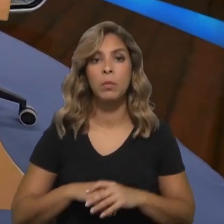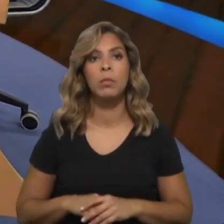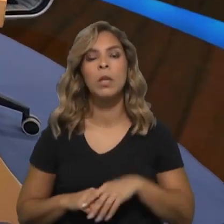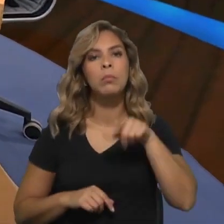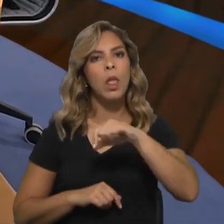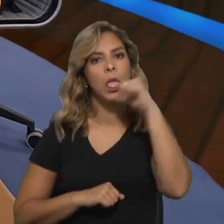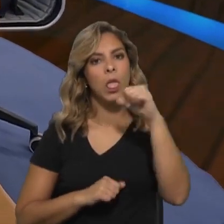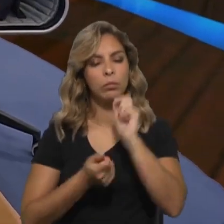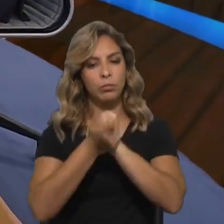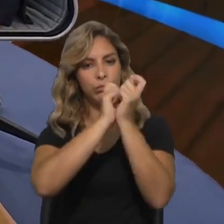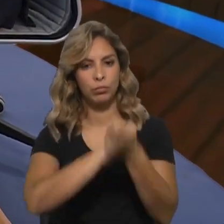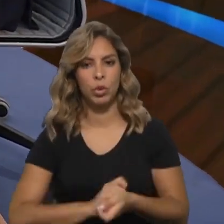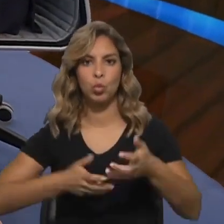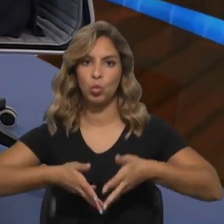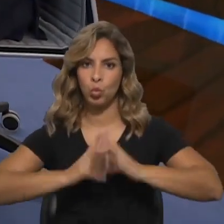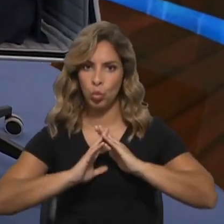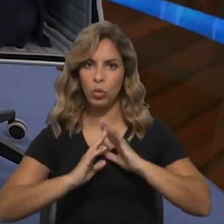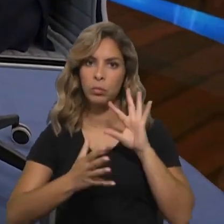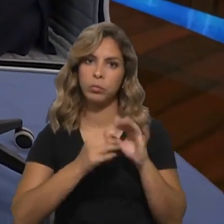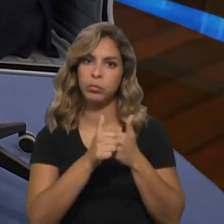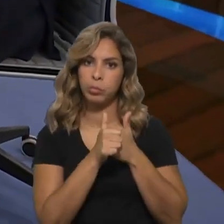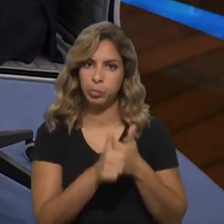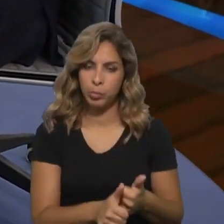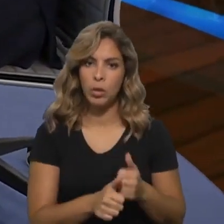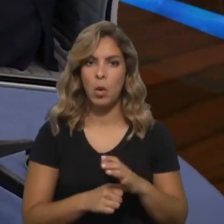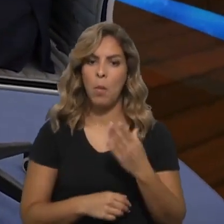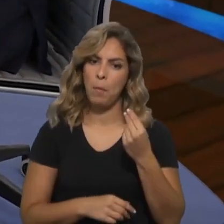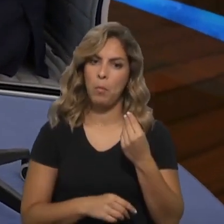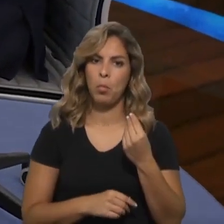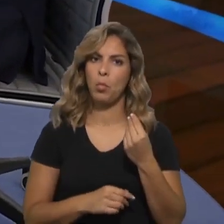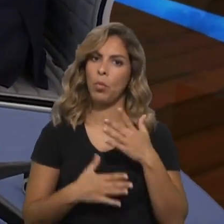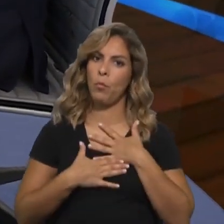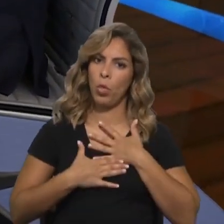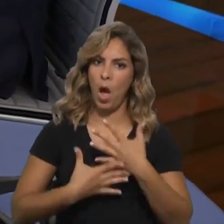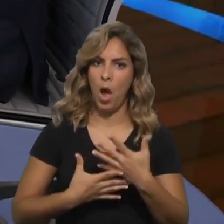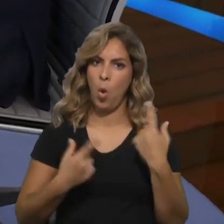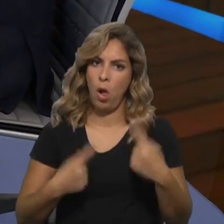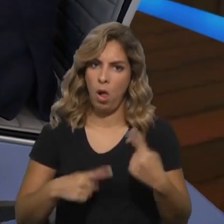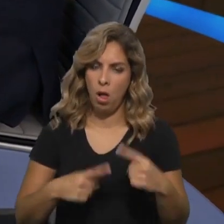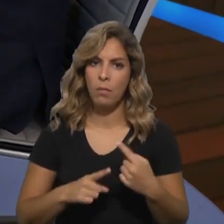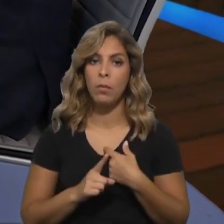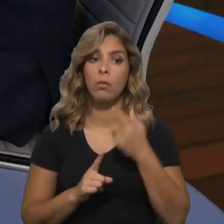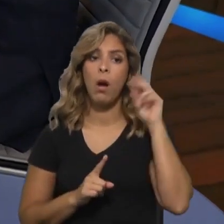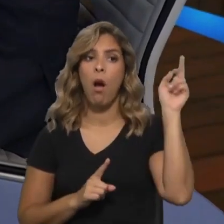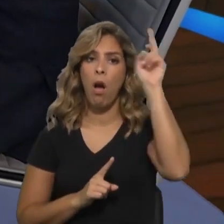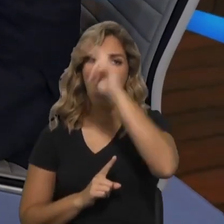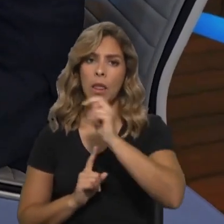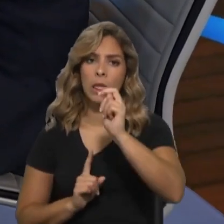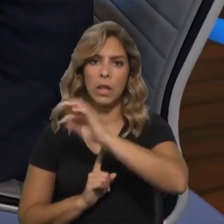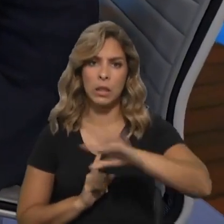numa estrutura mais ligeira, através de muitos voluntários, são cerca de 300 voluntários espalhados pelo país. Aliás, as pessoas podem